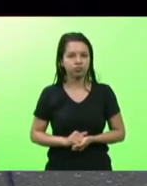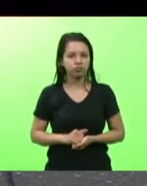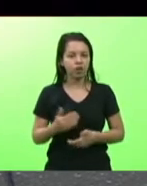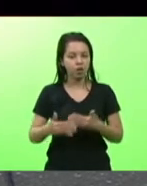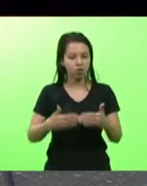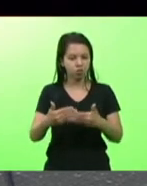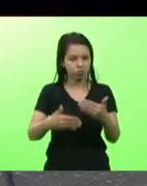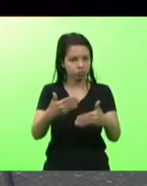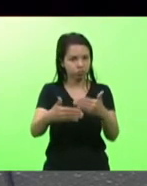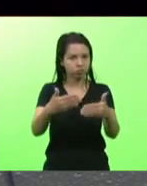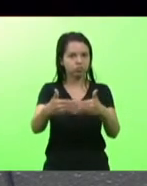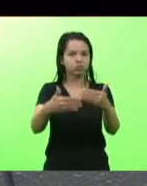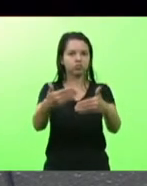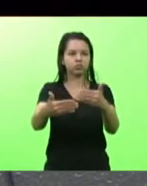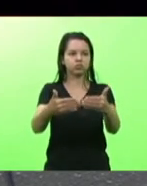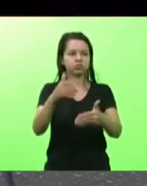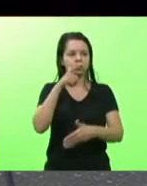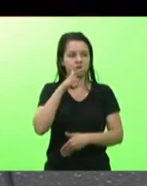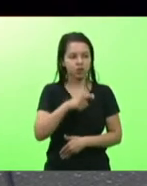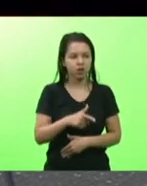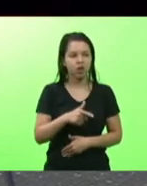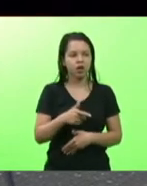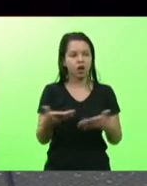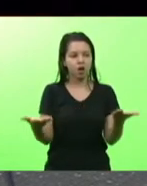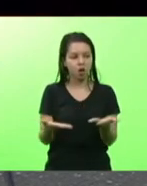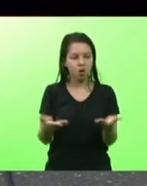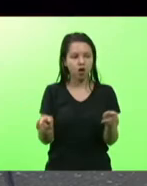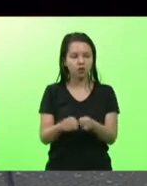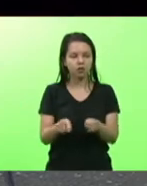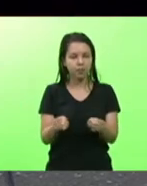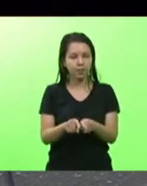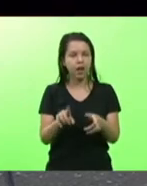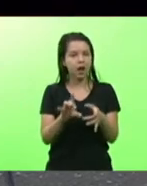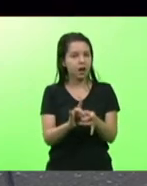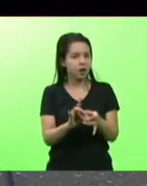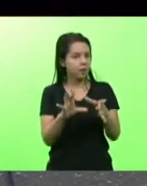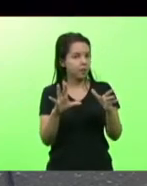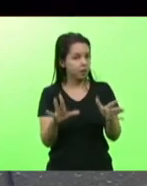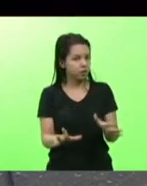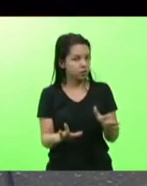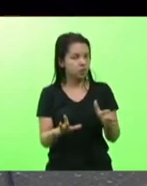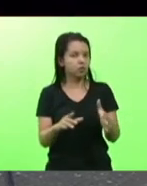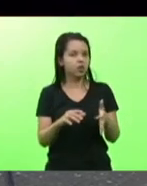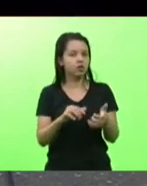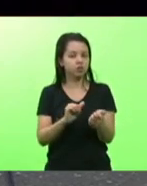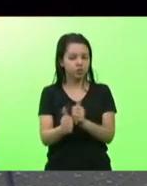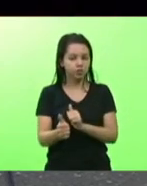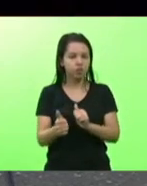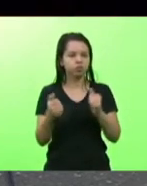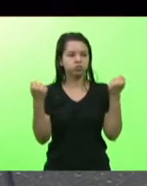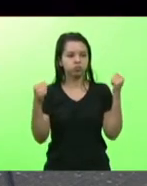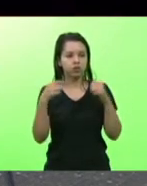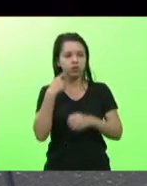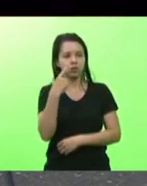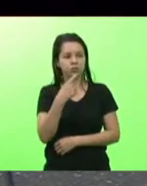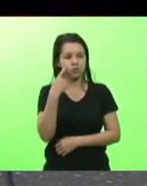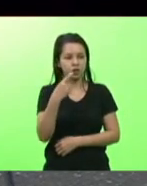aconteceram redundando agora com a liberação das atividades deputado Zé Milton